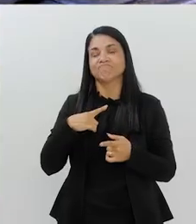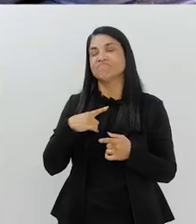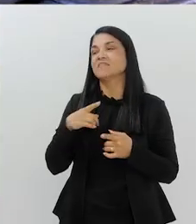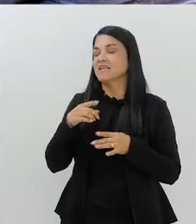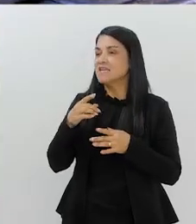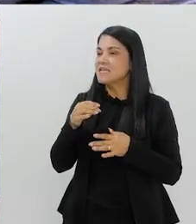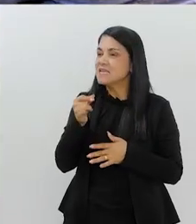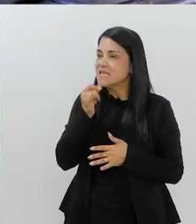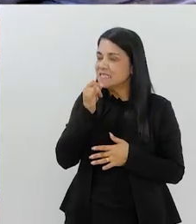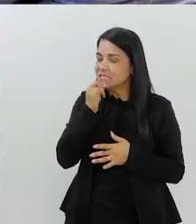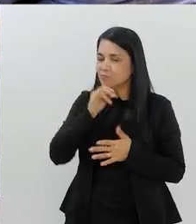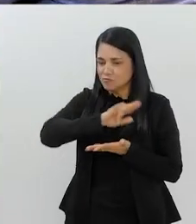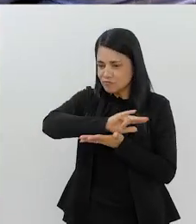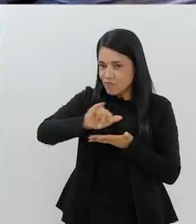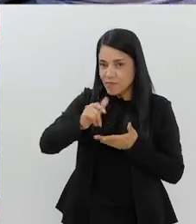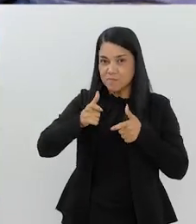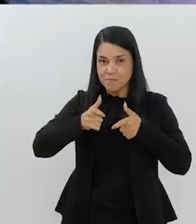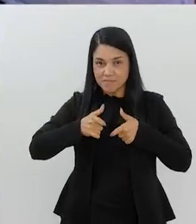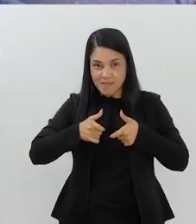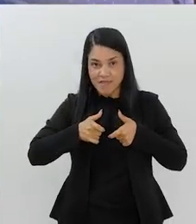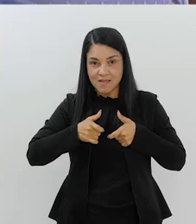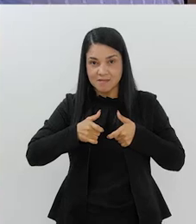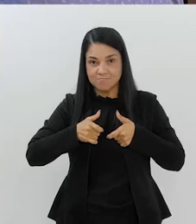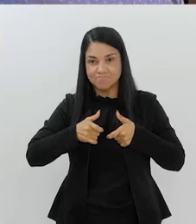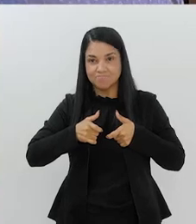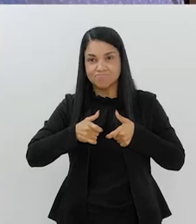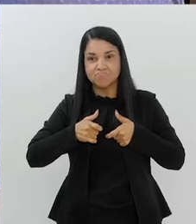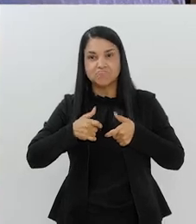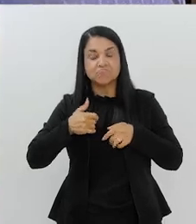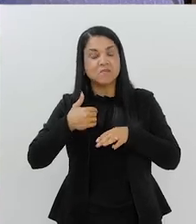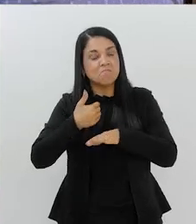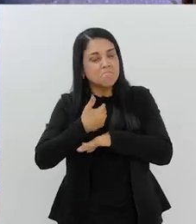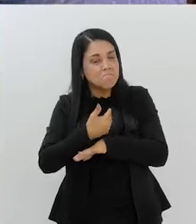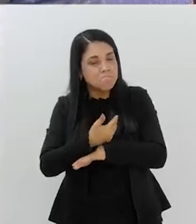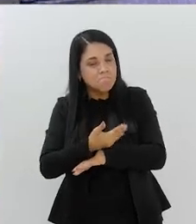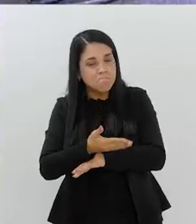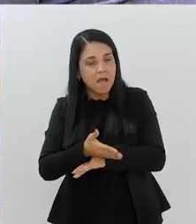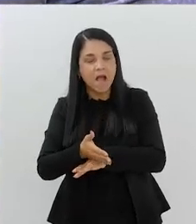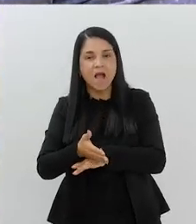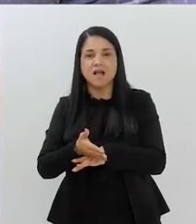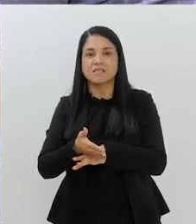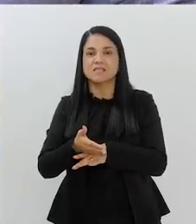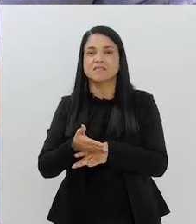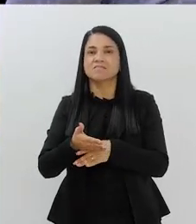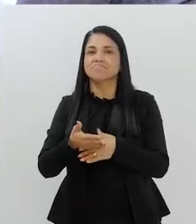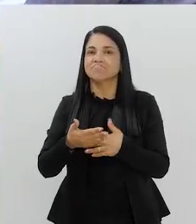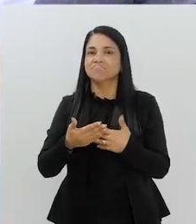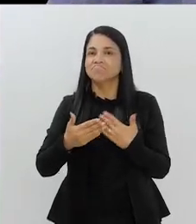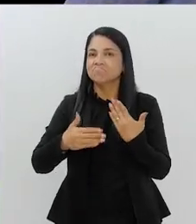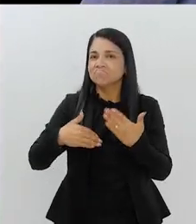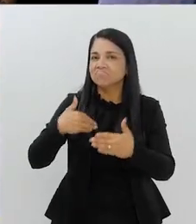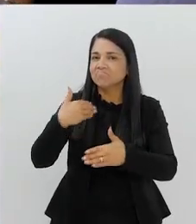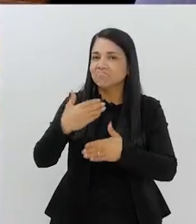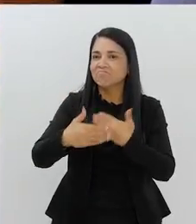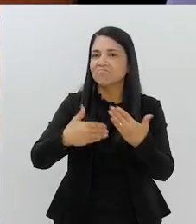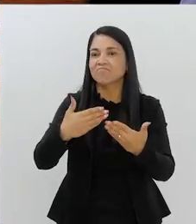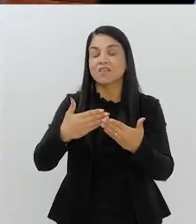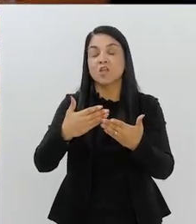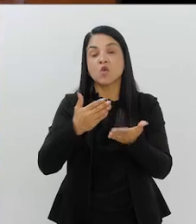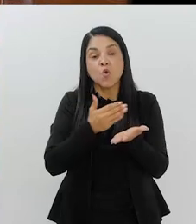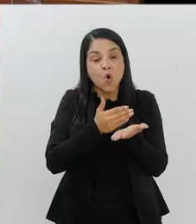de várias e várias medalhas, mas isso passa como a gente está cansando de falar, cansando de uma forma boa,